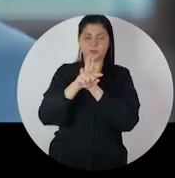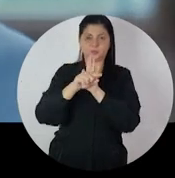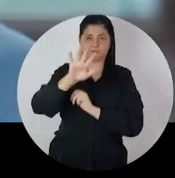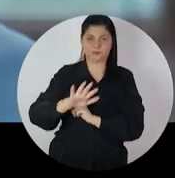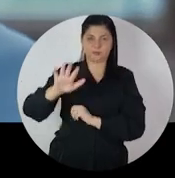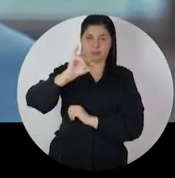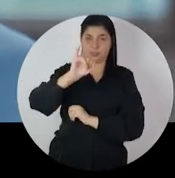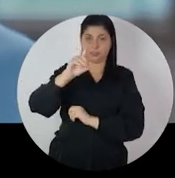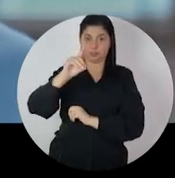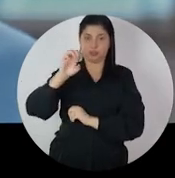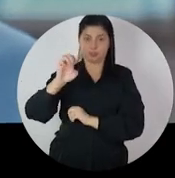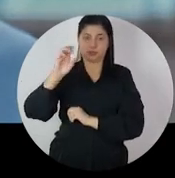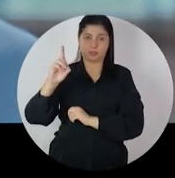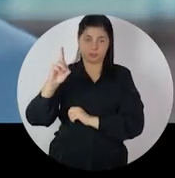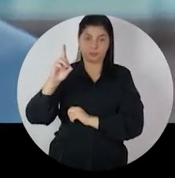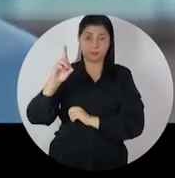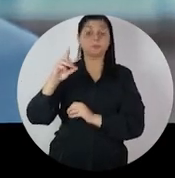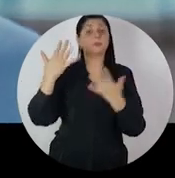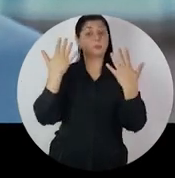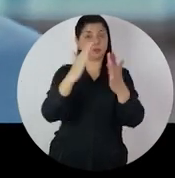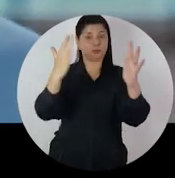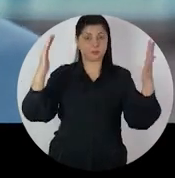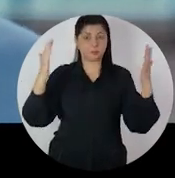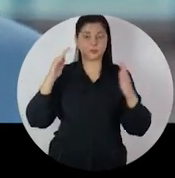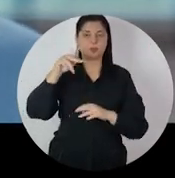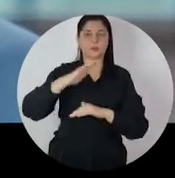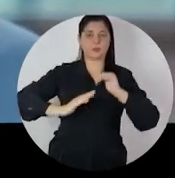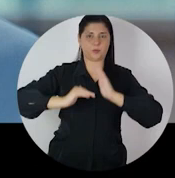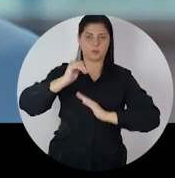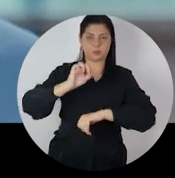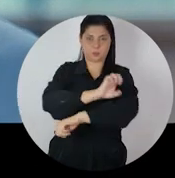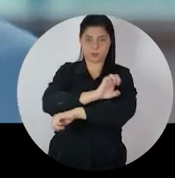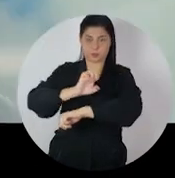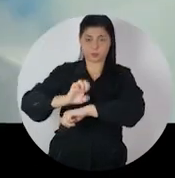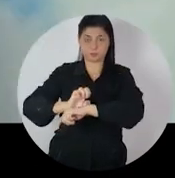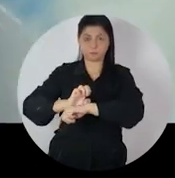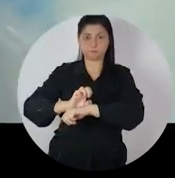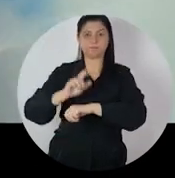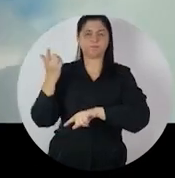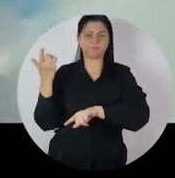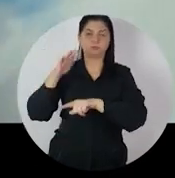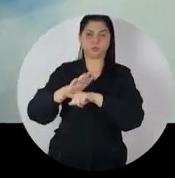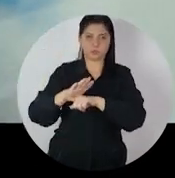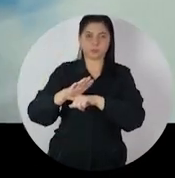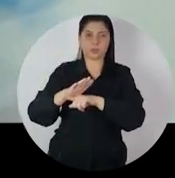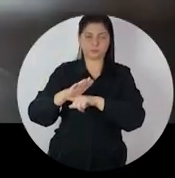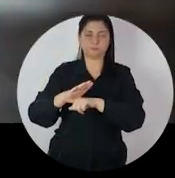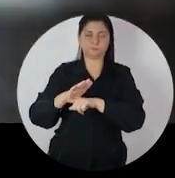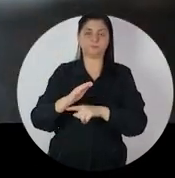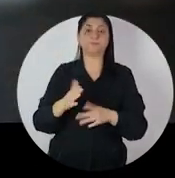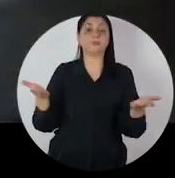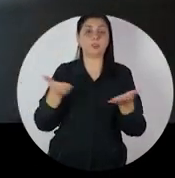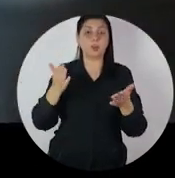no ranking nacional do IDEB. Neste momento, eu parabenizo a todos os profissionais da educação que contribuíram